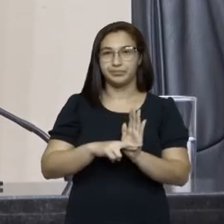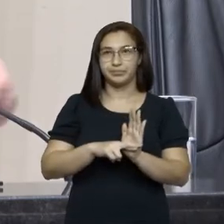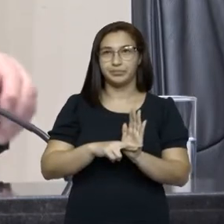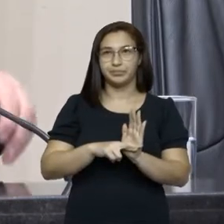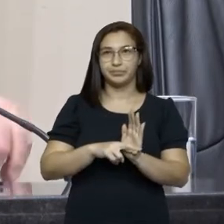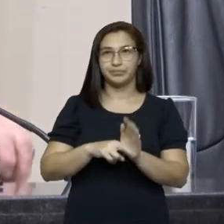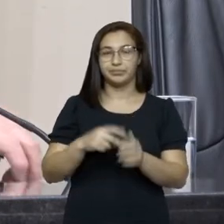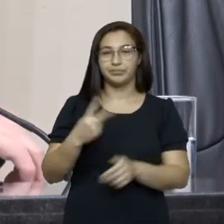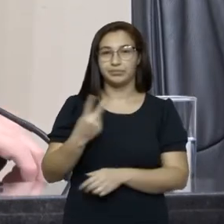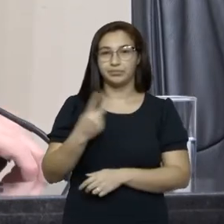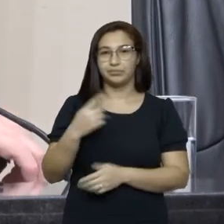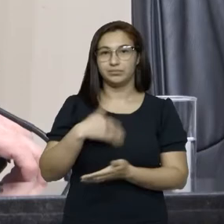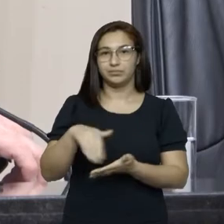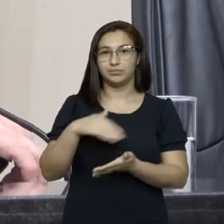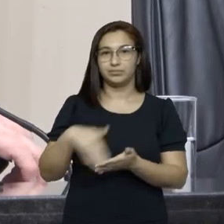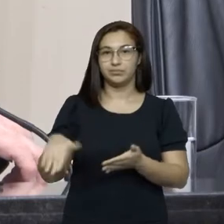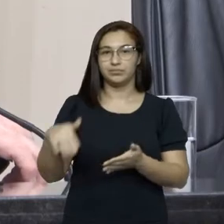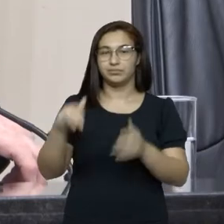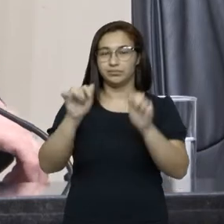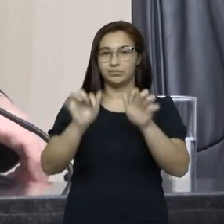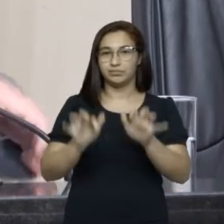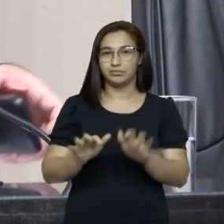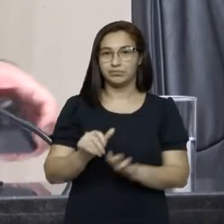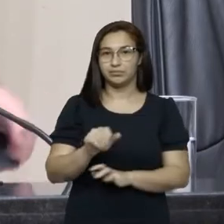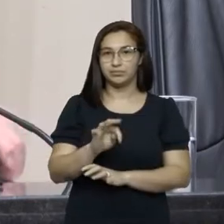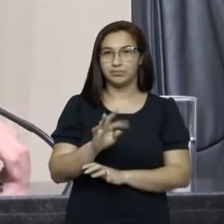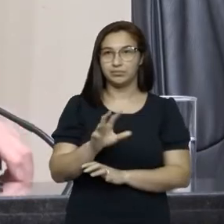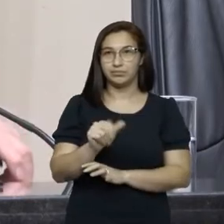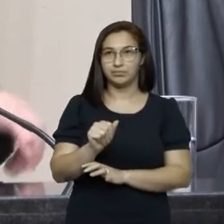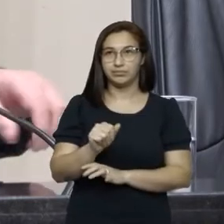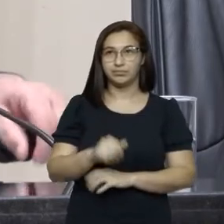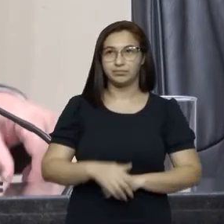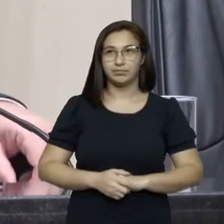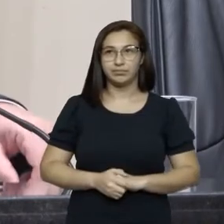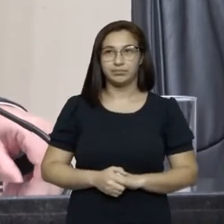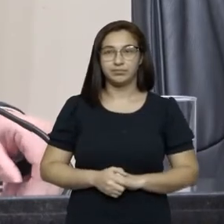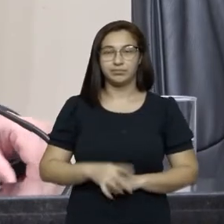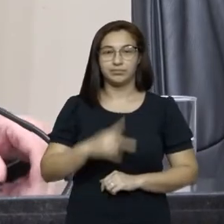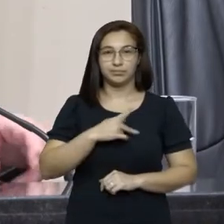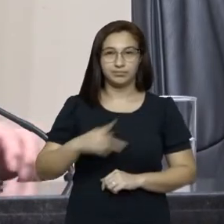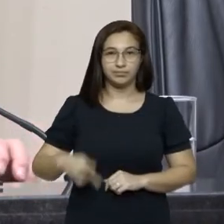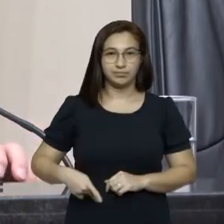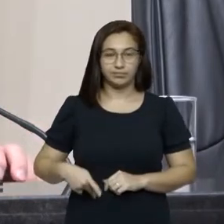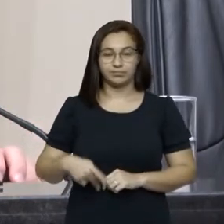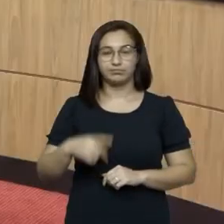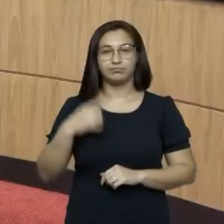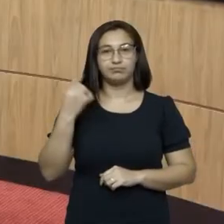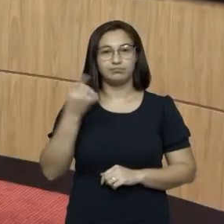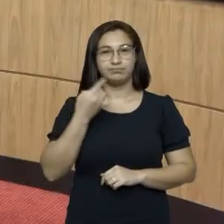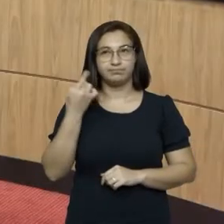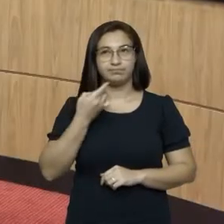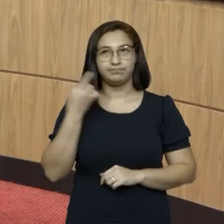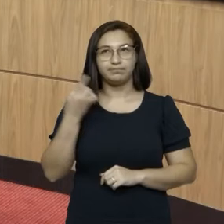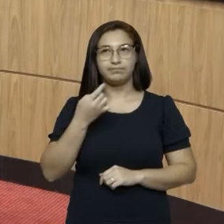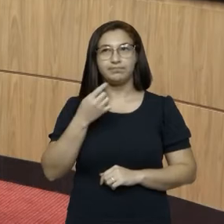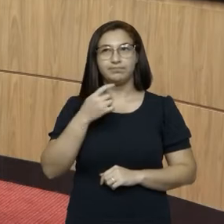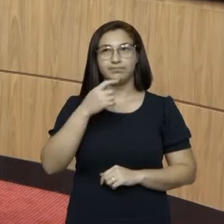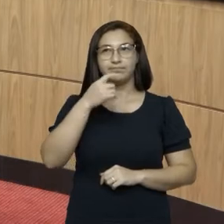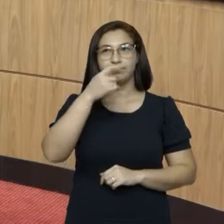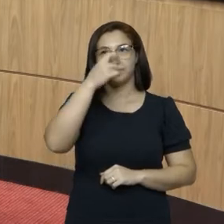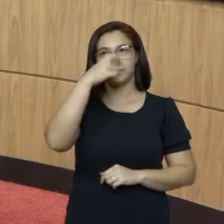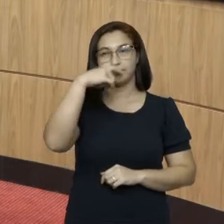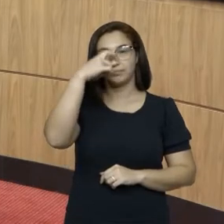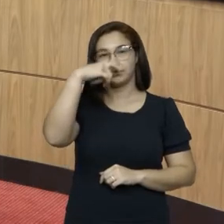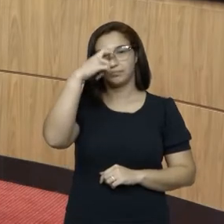o segundo secretário lavrou a presente ata. Senhor presidente, deputado Maurício Scudelar,